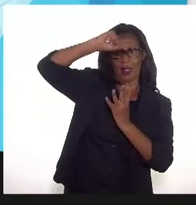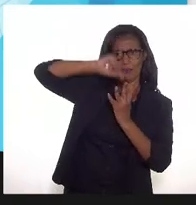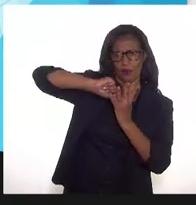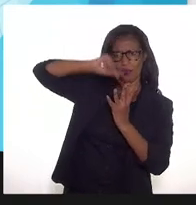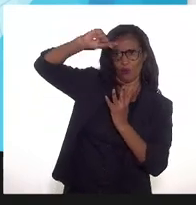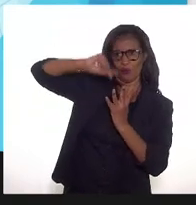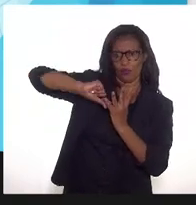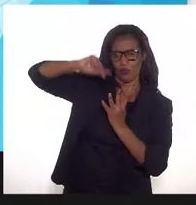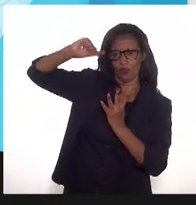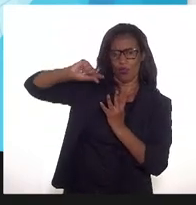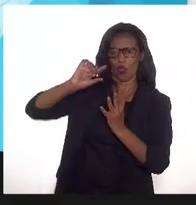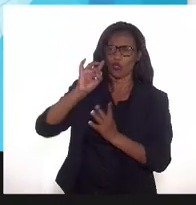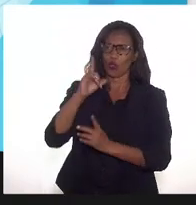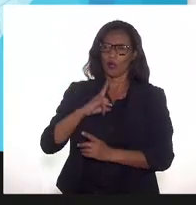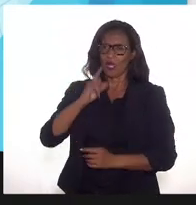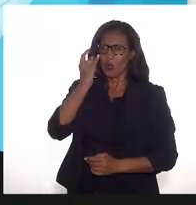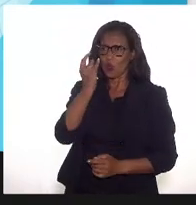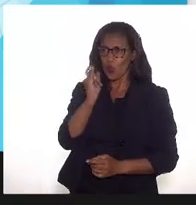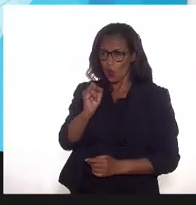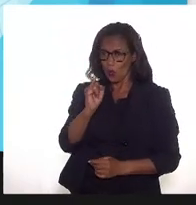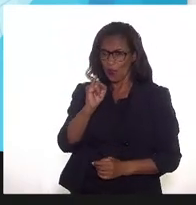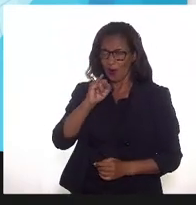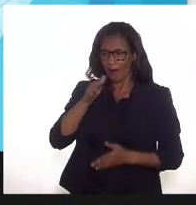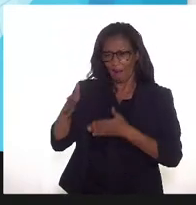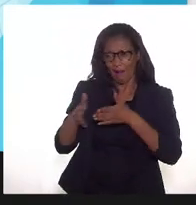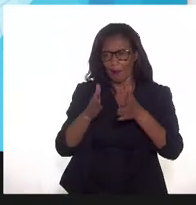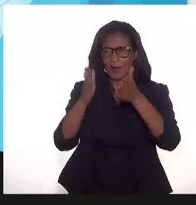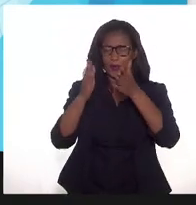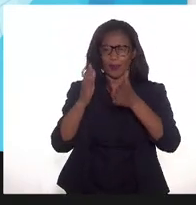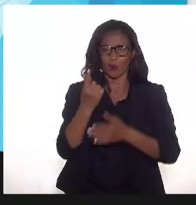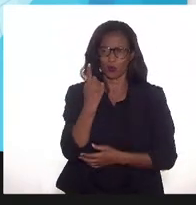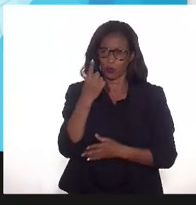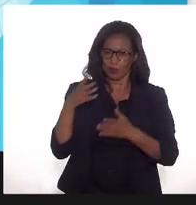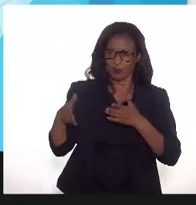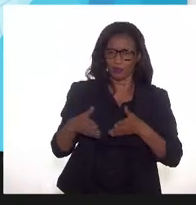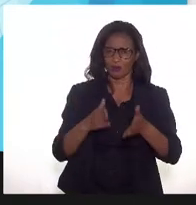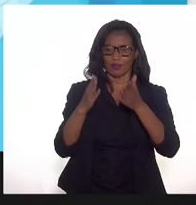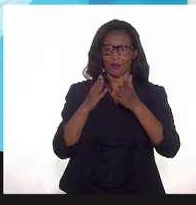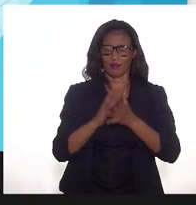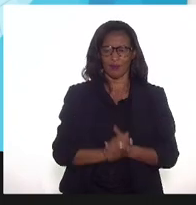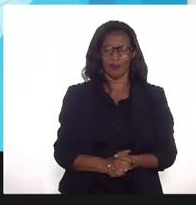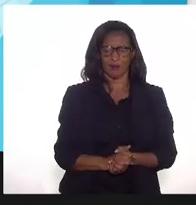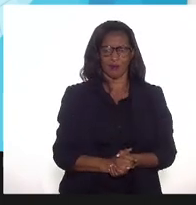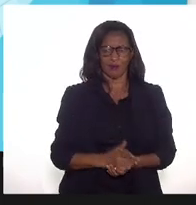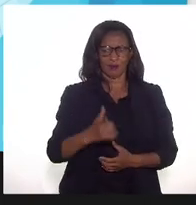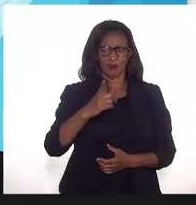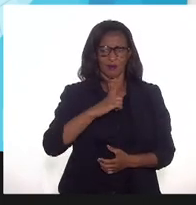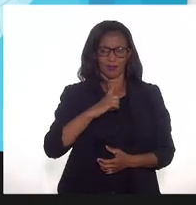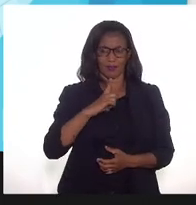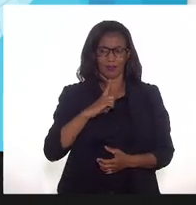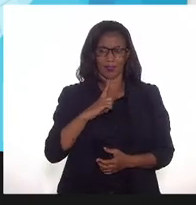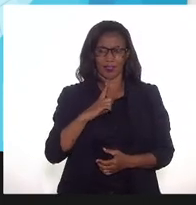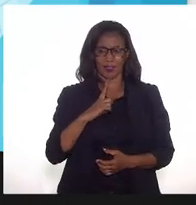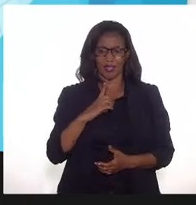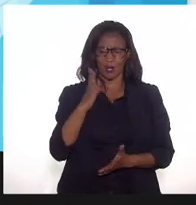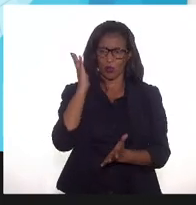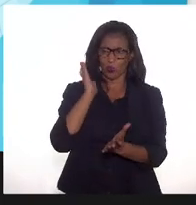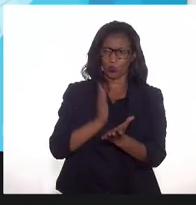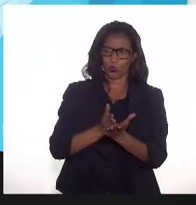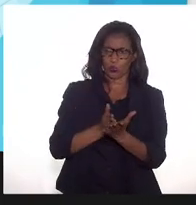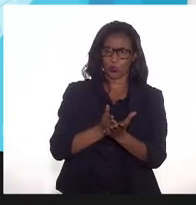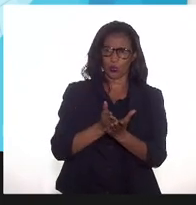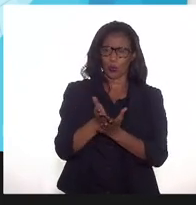chance que eu conheço eu não conheço outra é haver uma condução desse